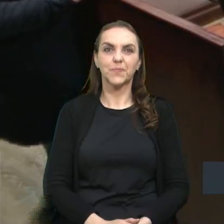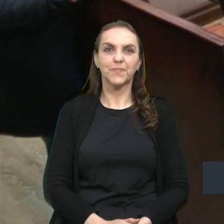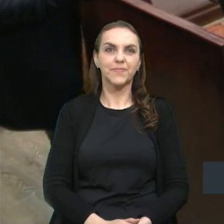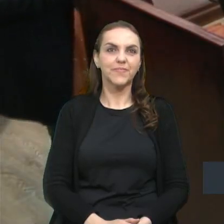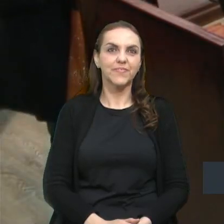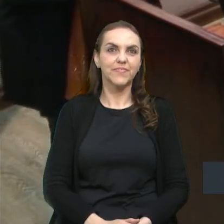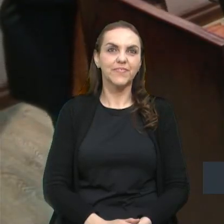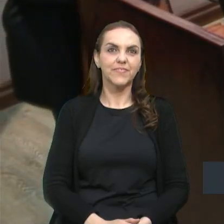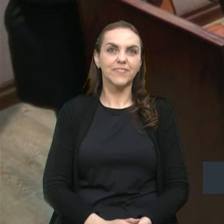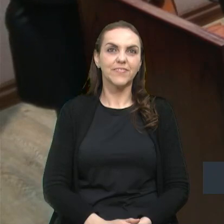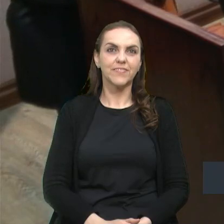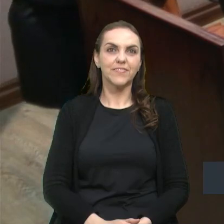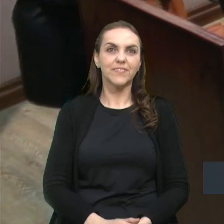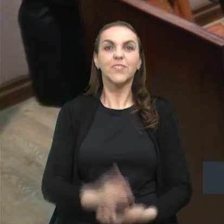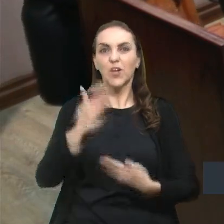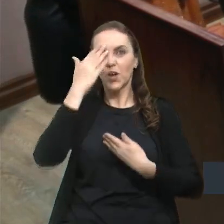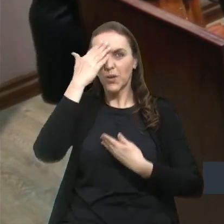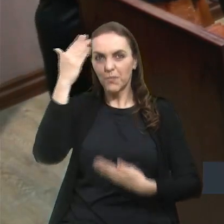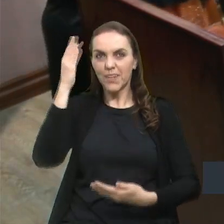Obrigada, Felipe.